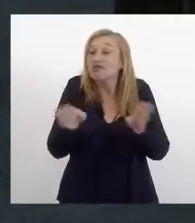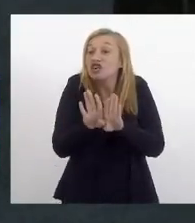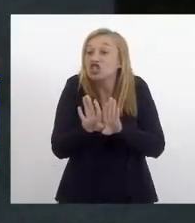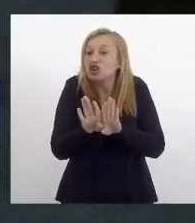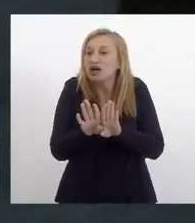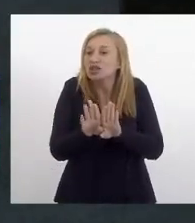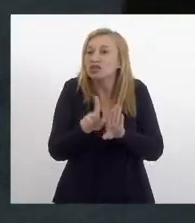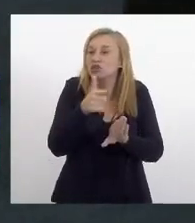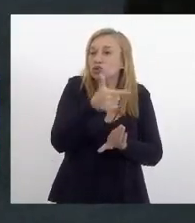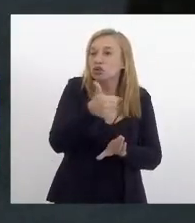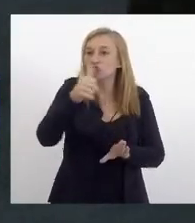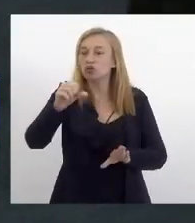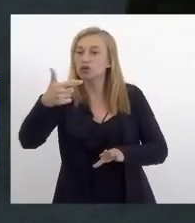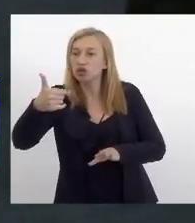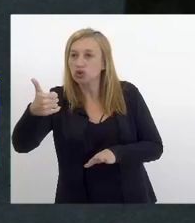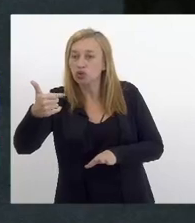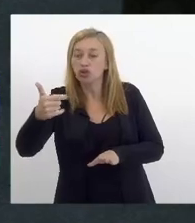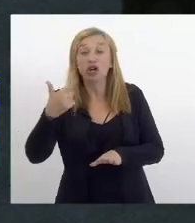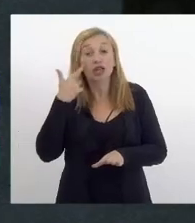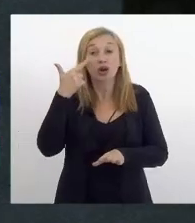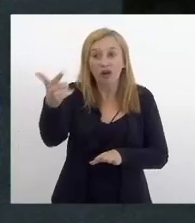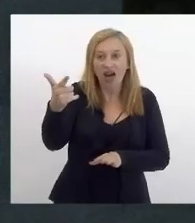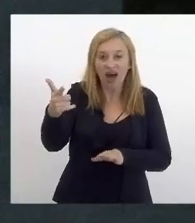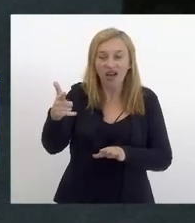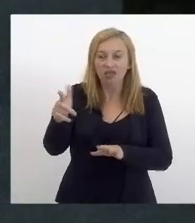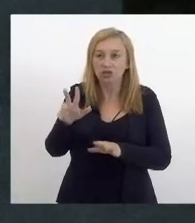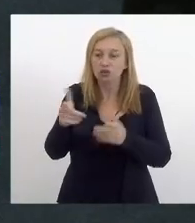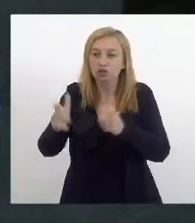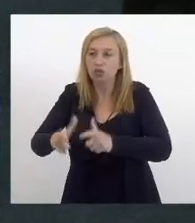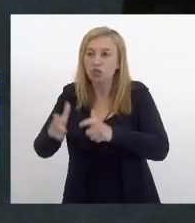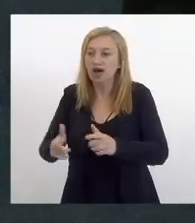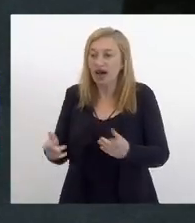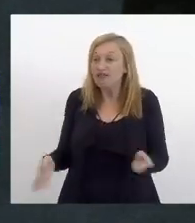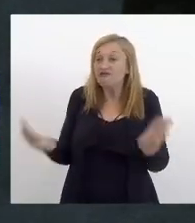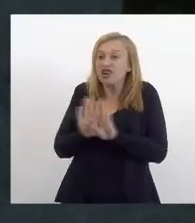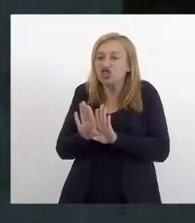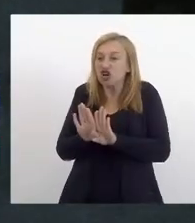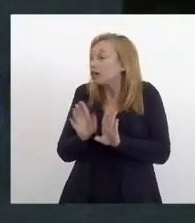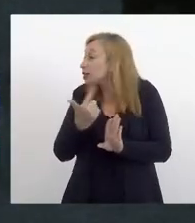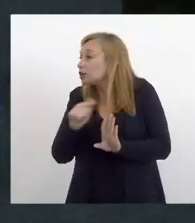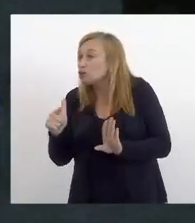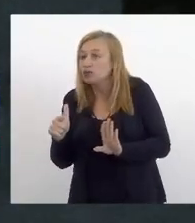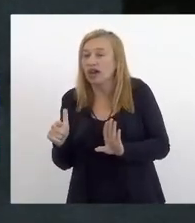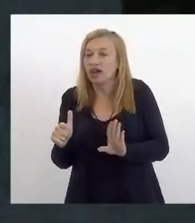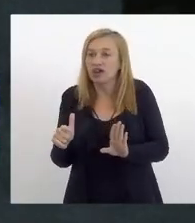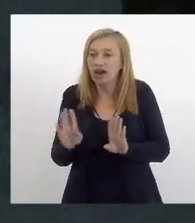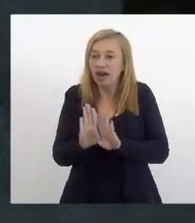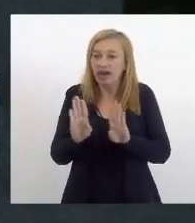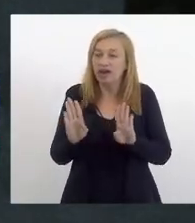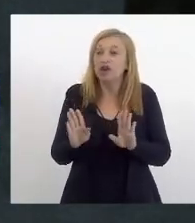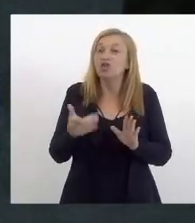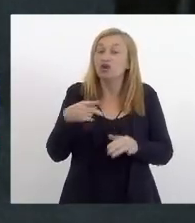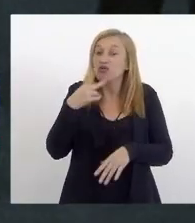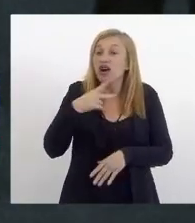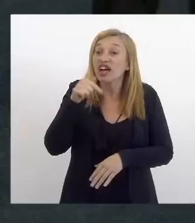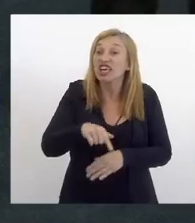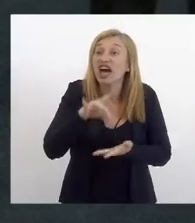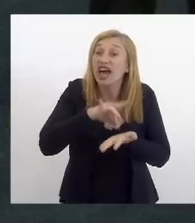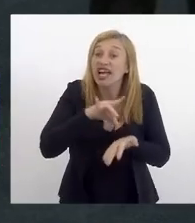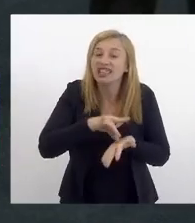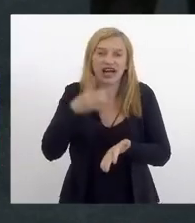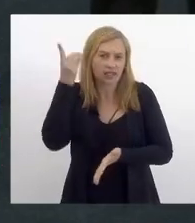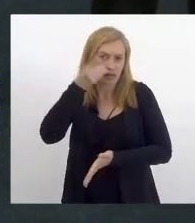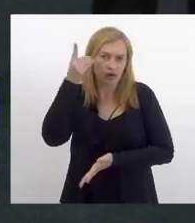2002 estão lá lotados numa unidade que não existe presidente então o que eu trago para cá é a realidade